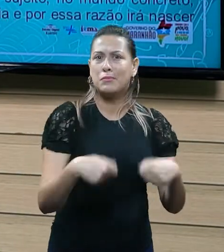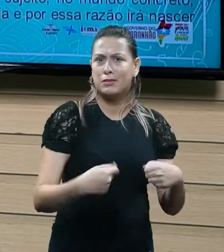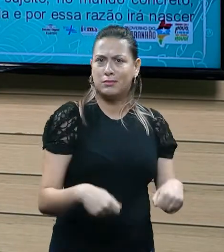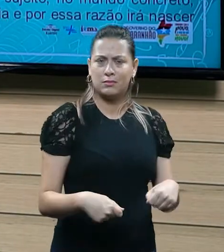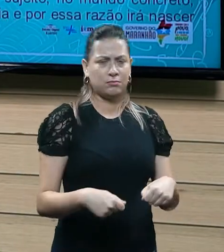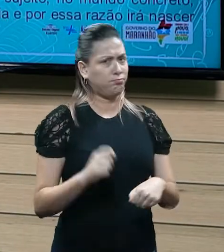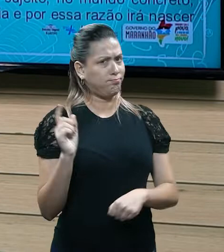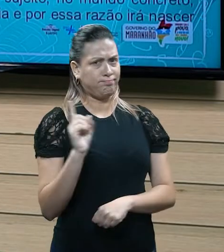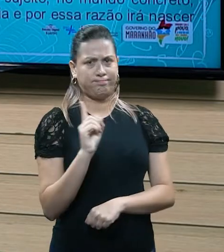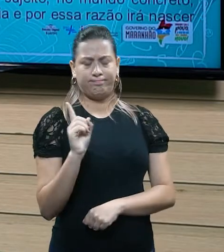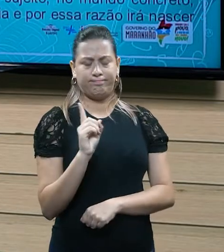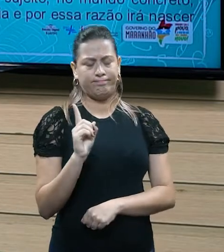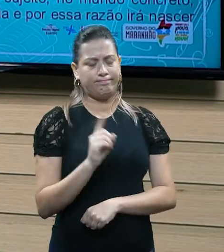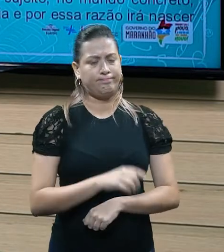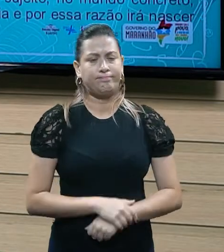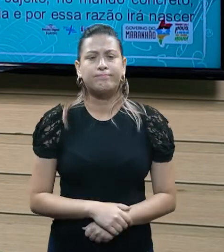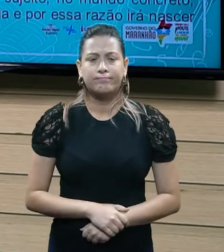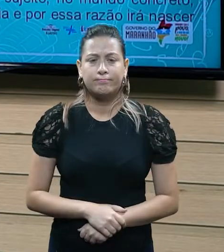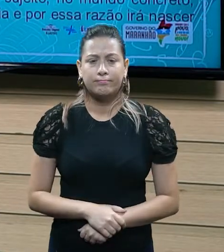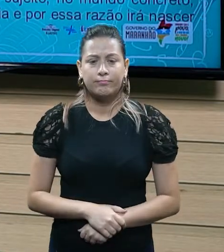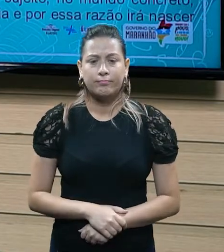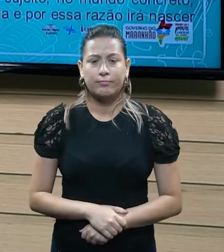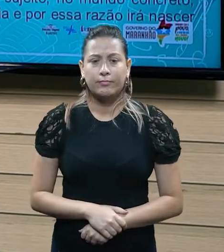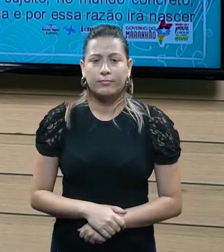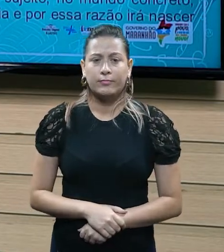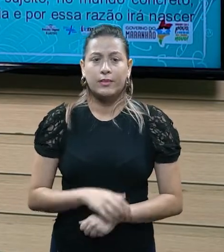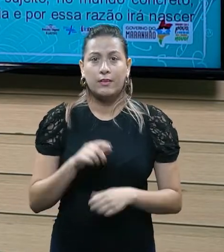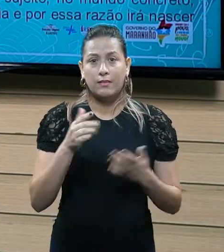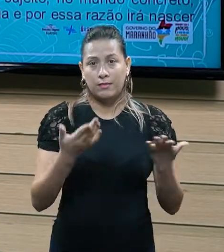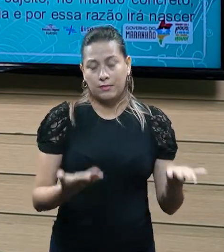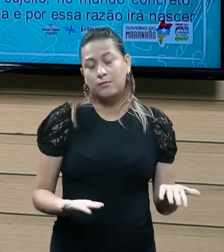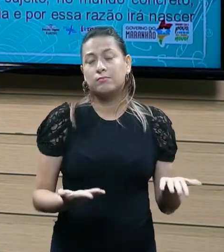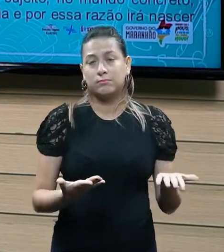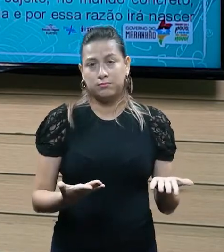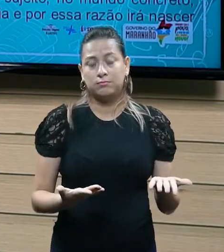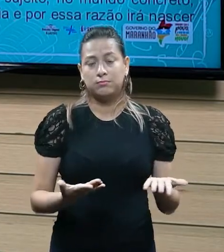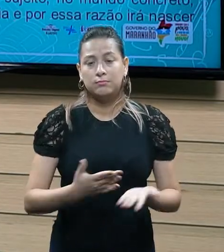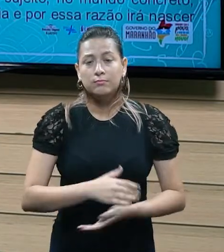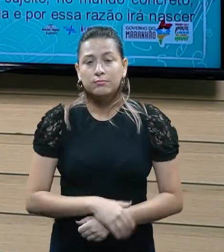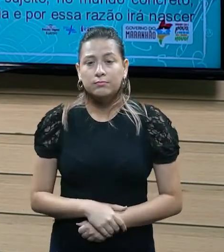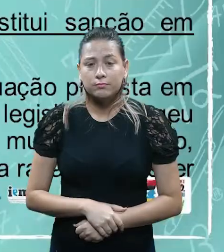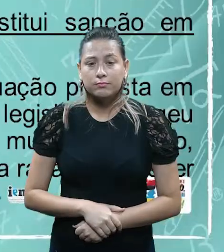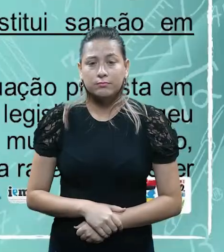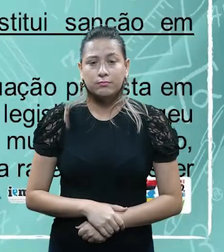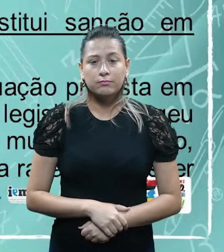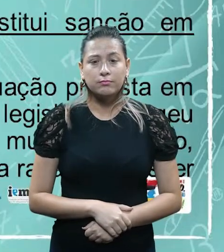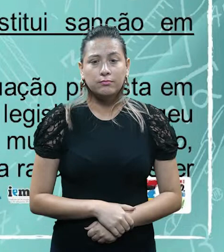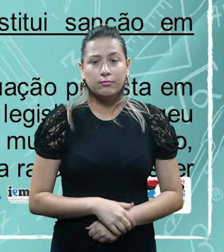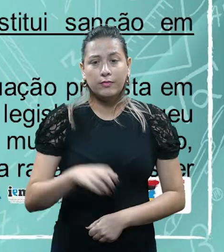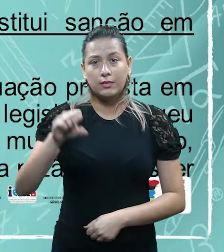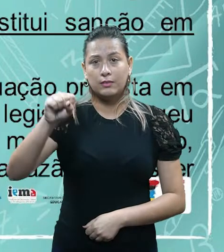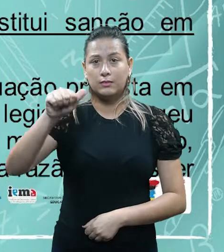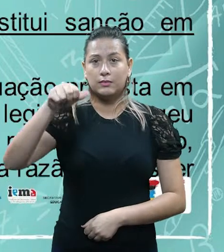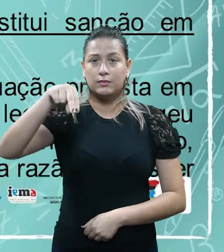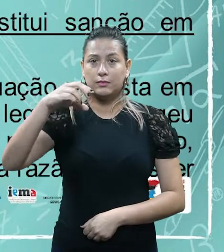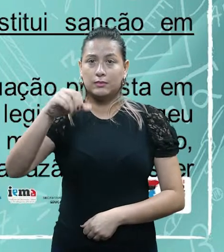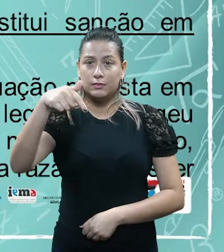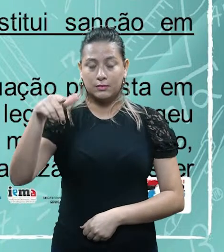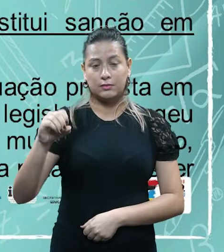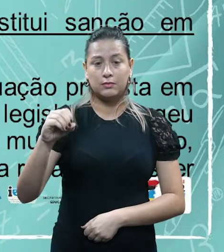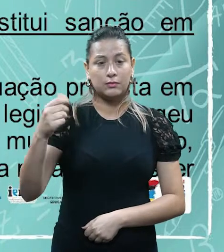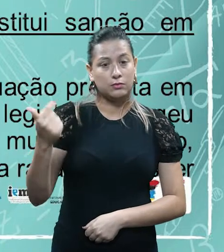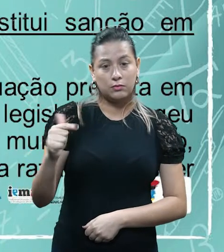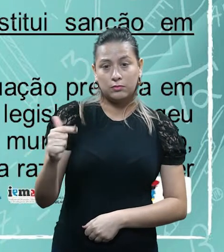Não, de fato, né, o tributo, ele não tem natureza sanção natória. Então, o tributo, ele não se